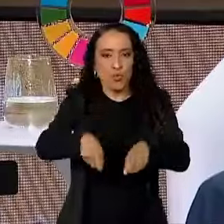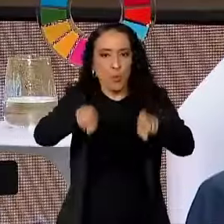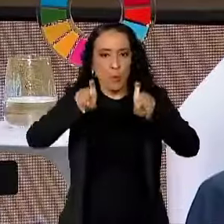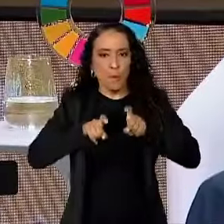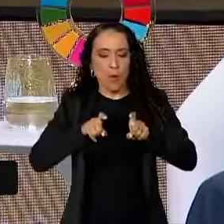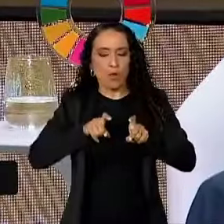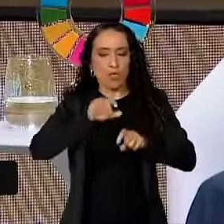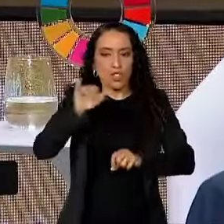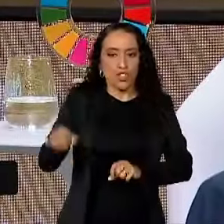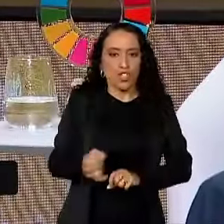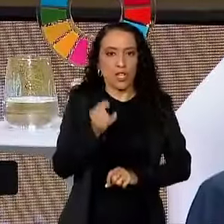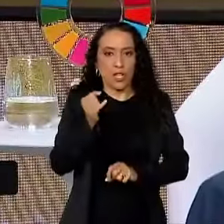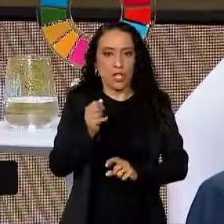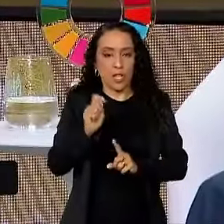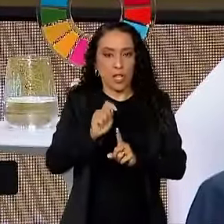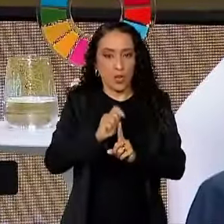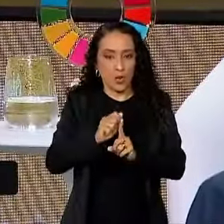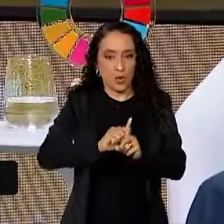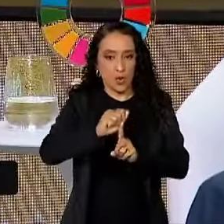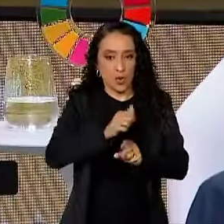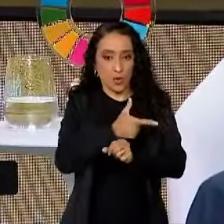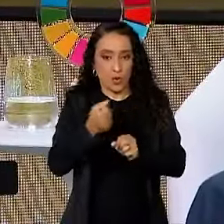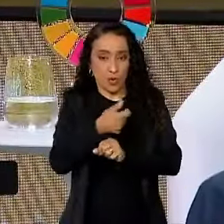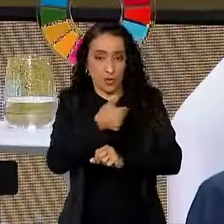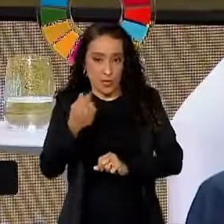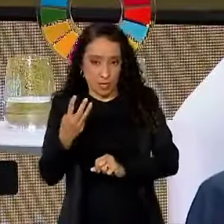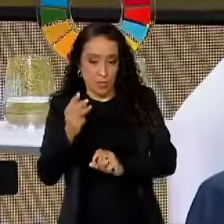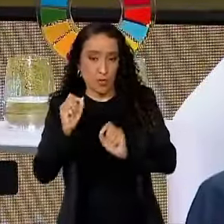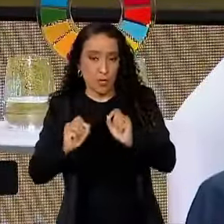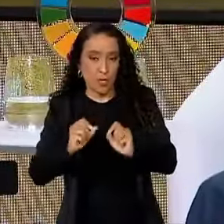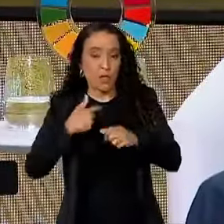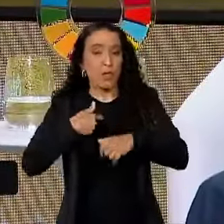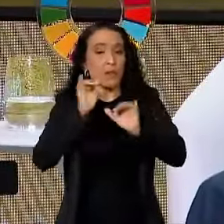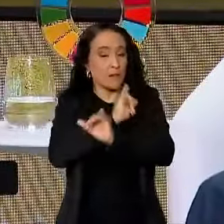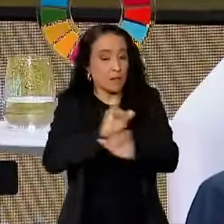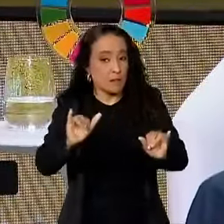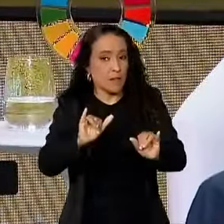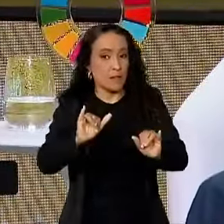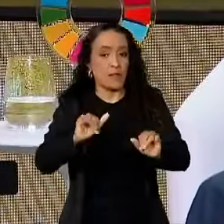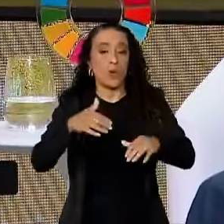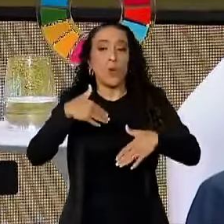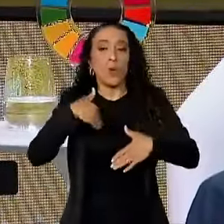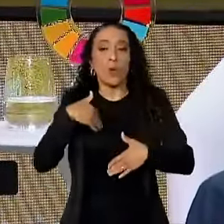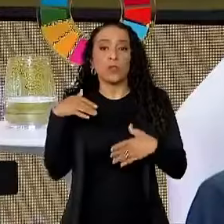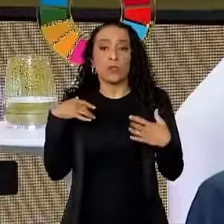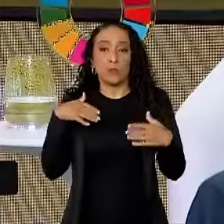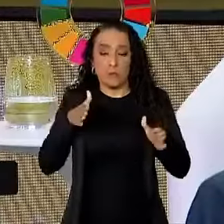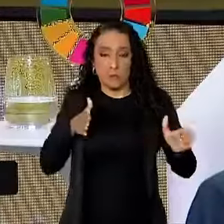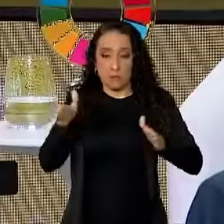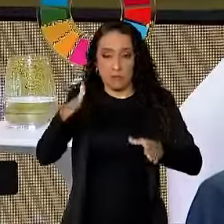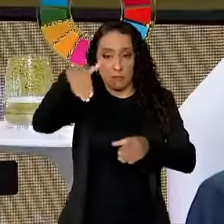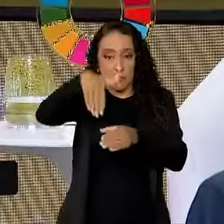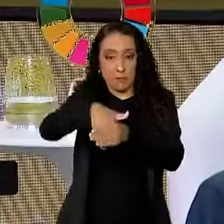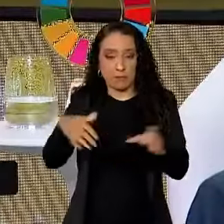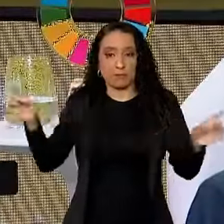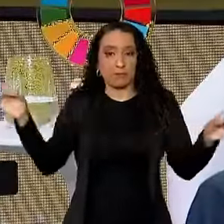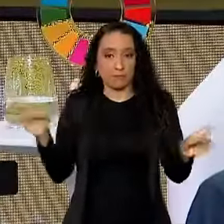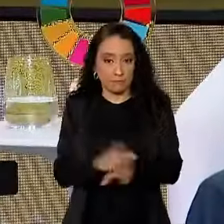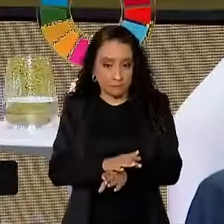janeiro de 2003, eu disse, se quando eu terminar o meu mandato,